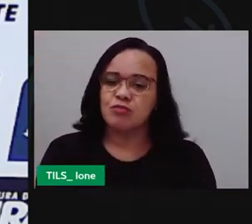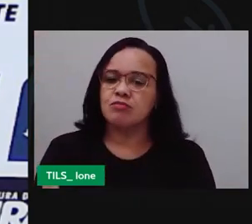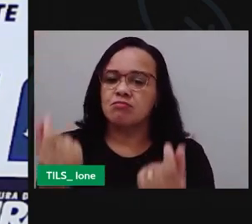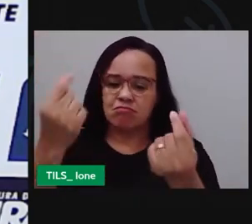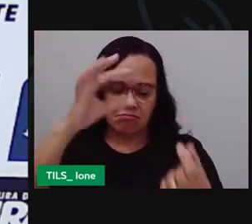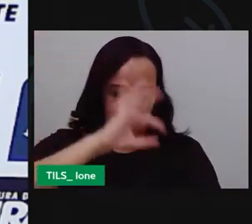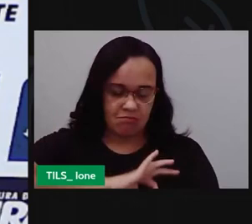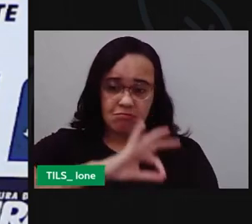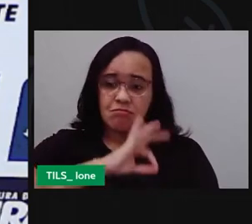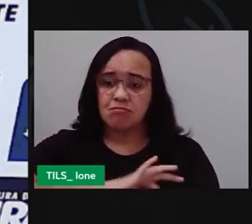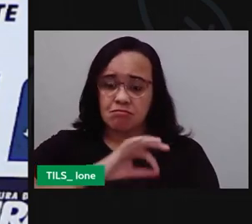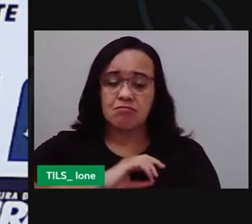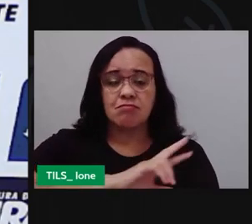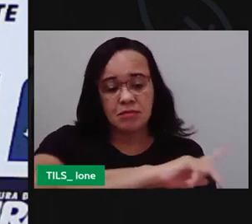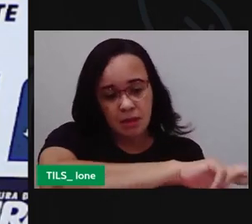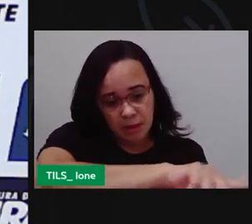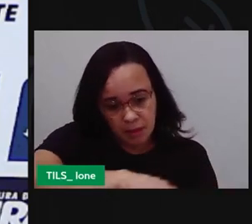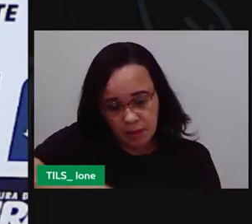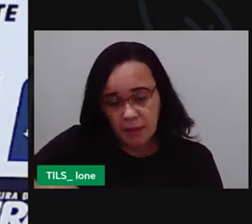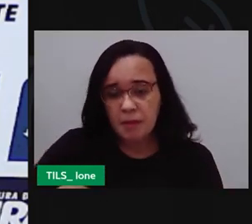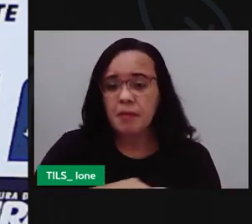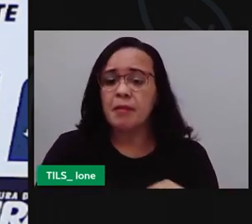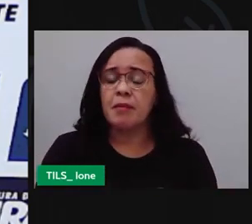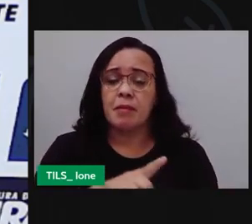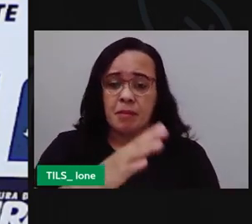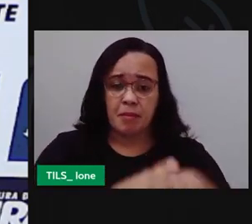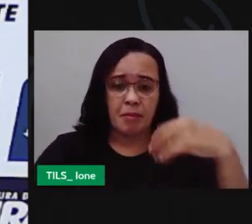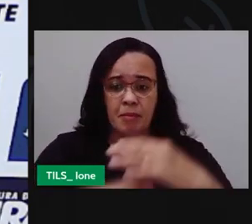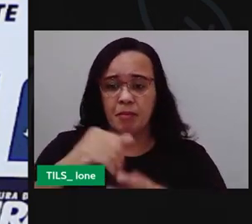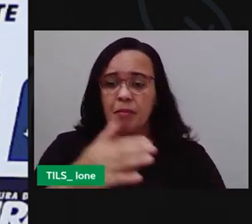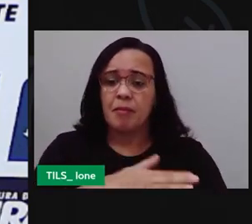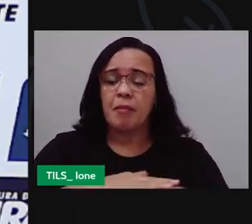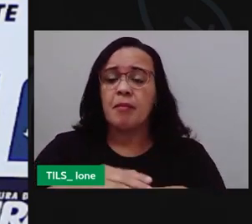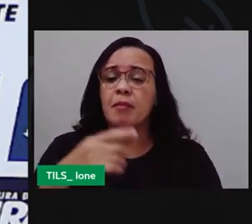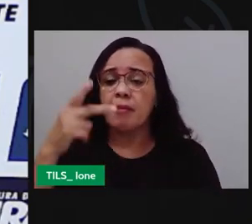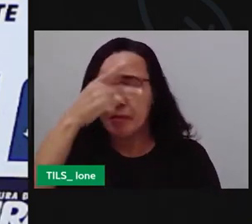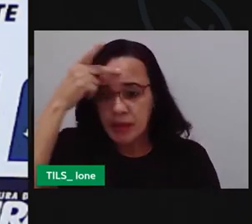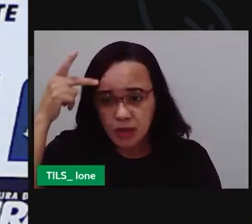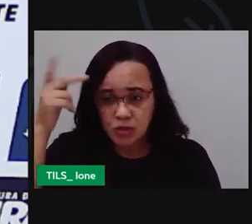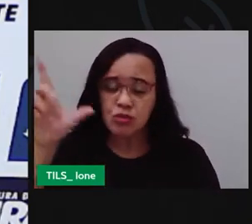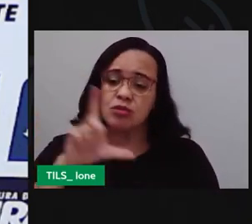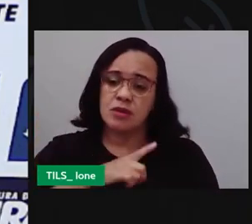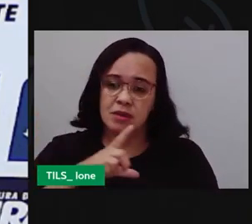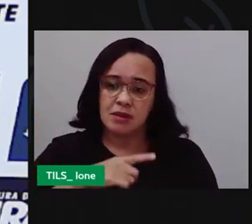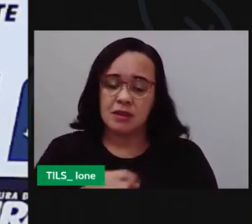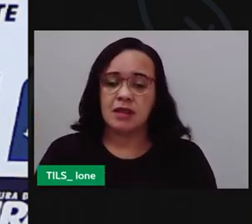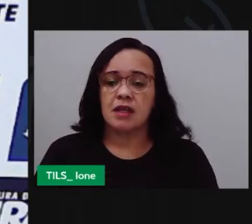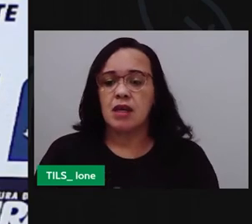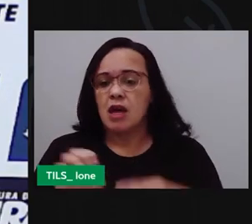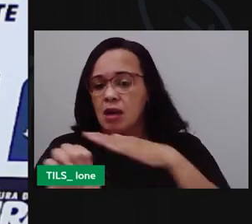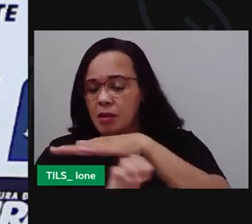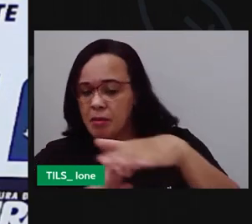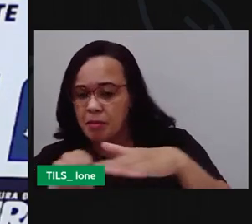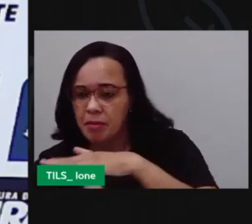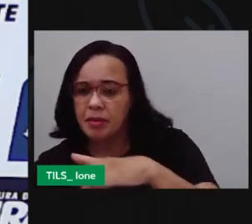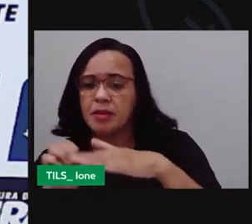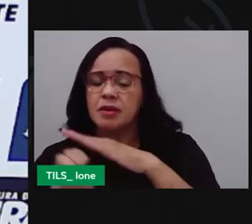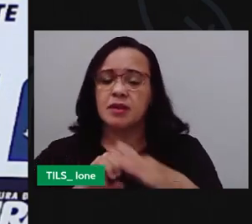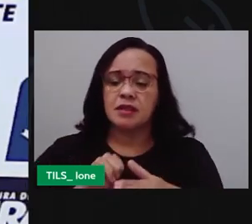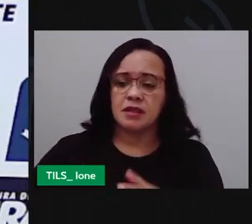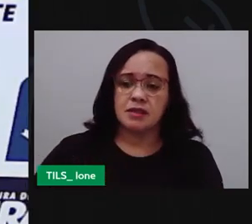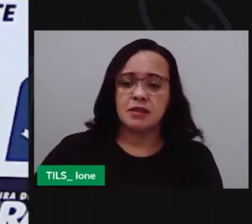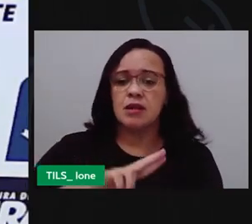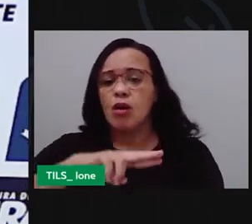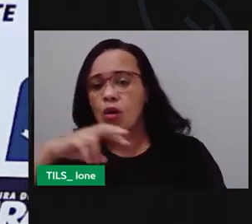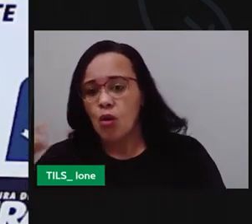profissionais tanto para os grandes empresários os donos de hotéis das redes de transportes quanto para os vendedores